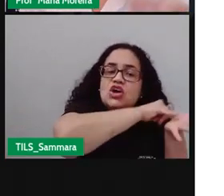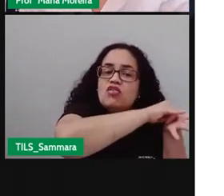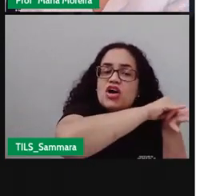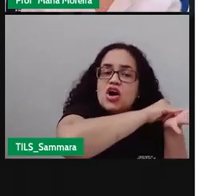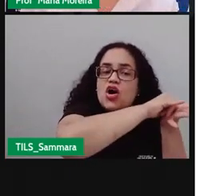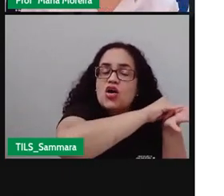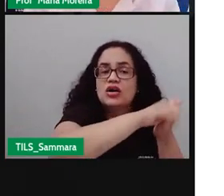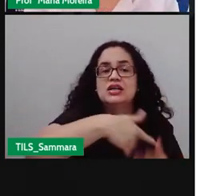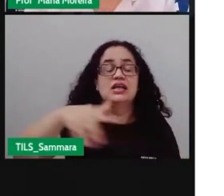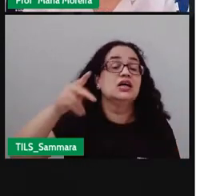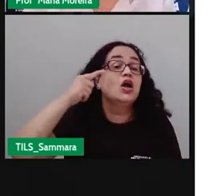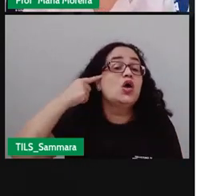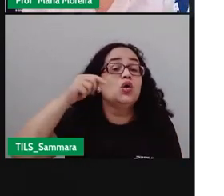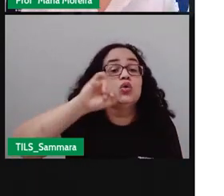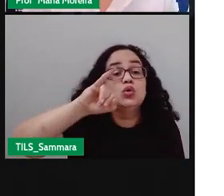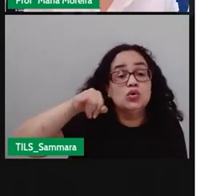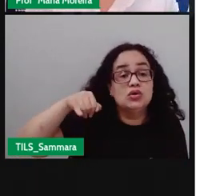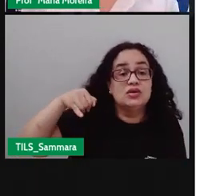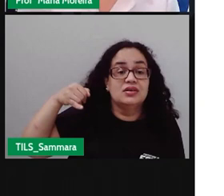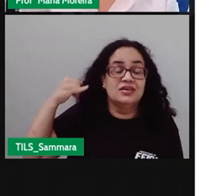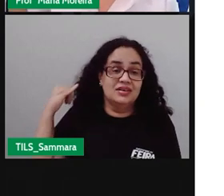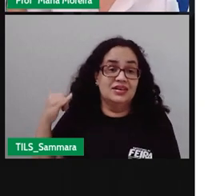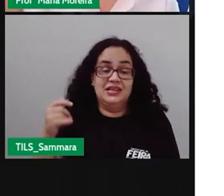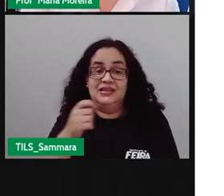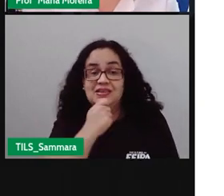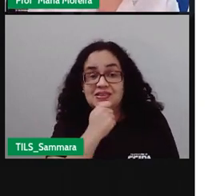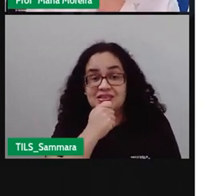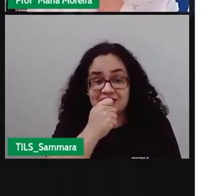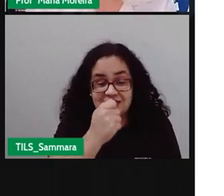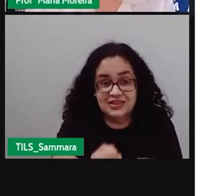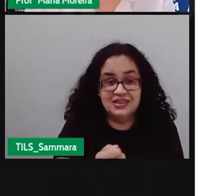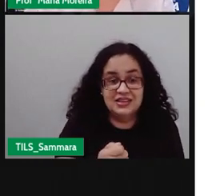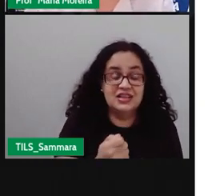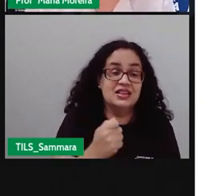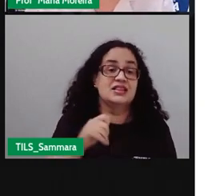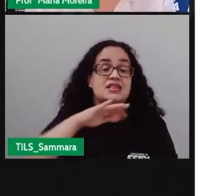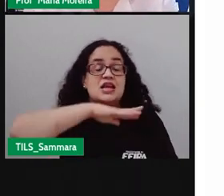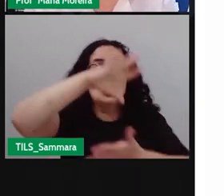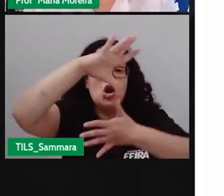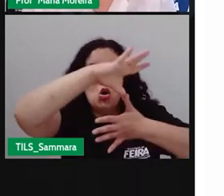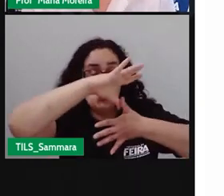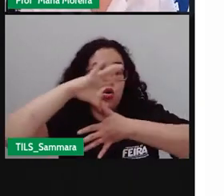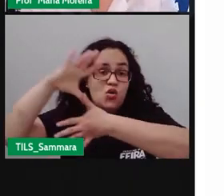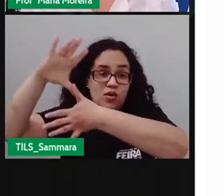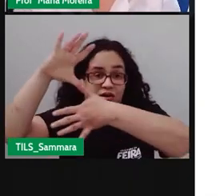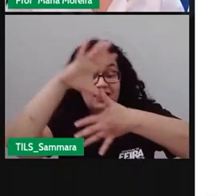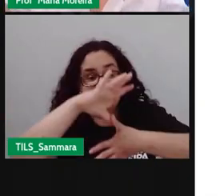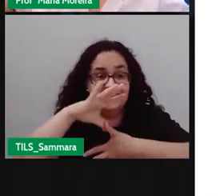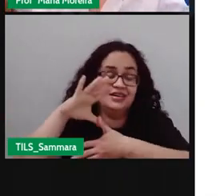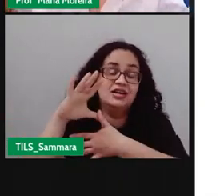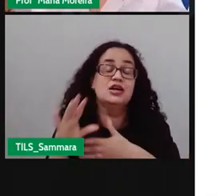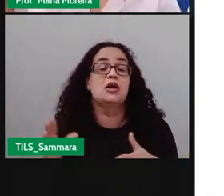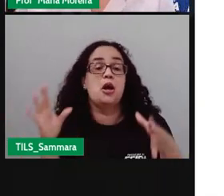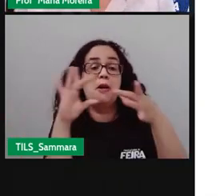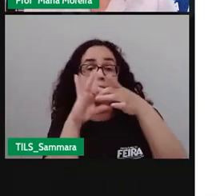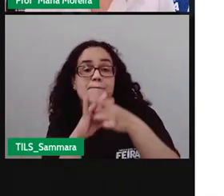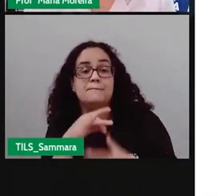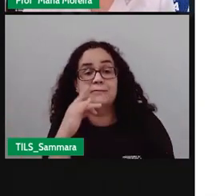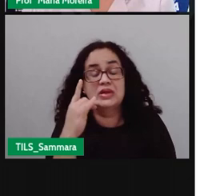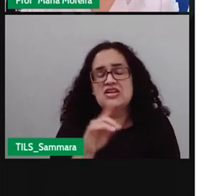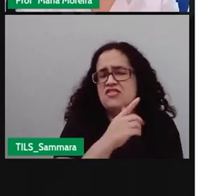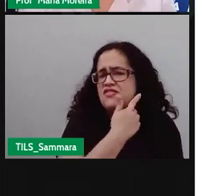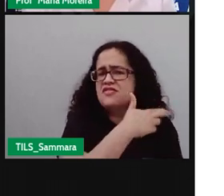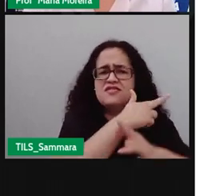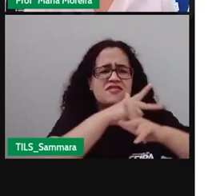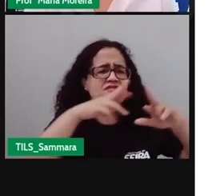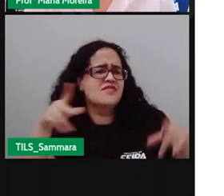correspondente lá no Japão, nosso correspondente lá na Copa América, nosso correspondente em Washington.